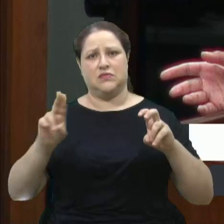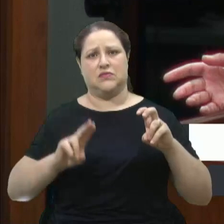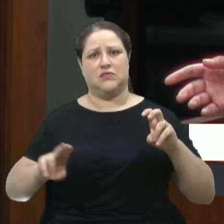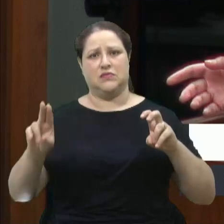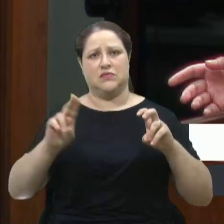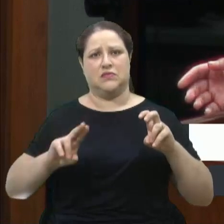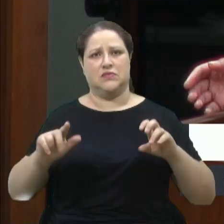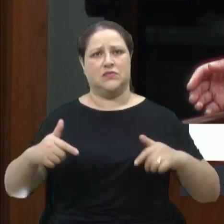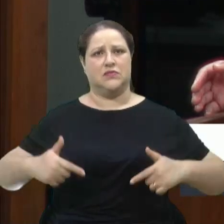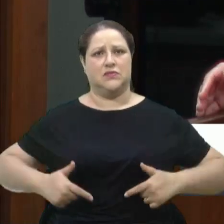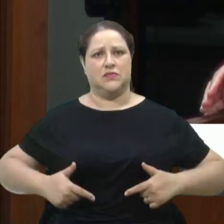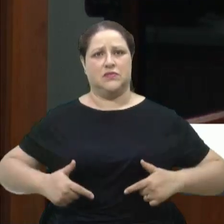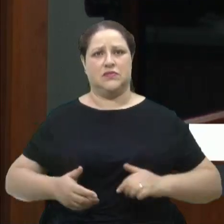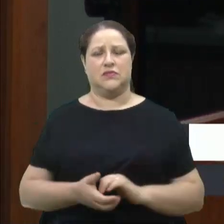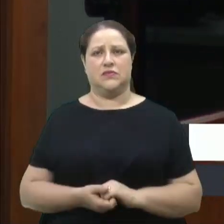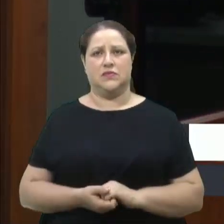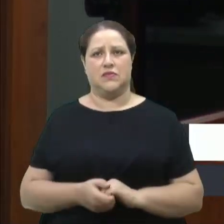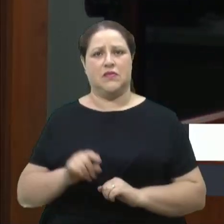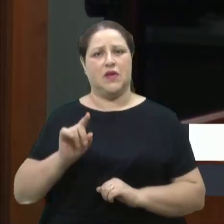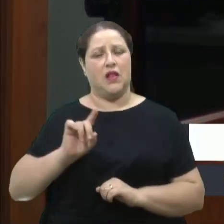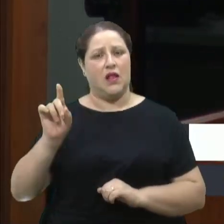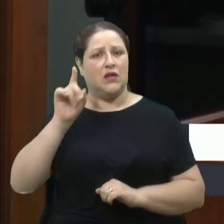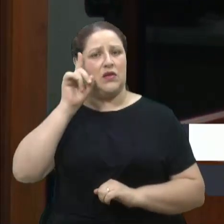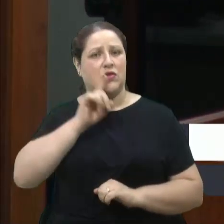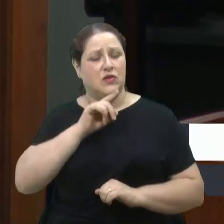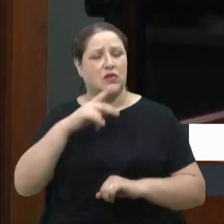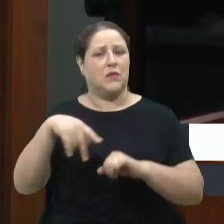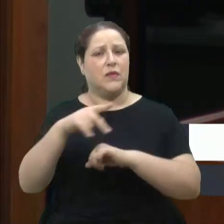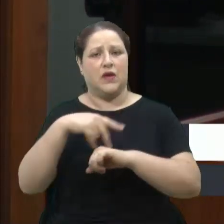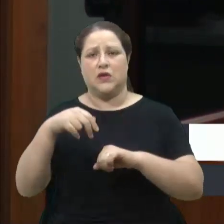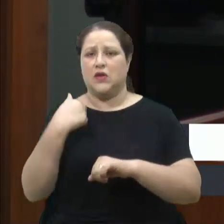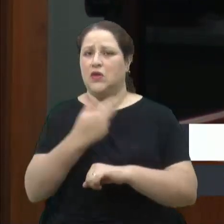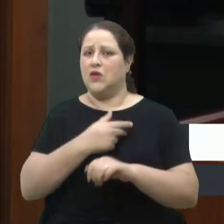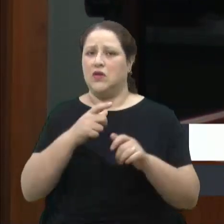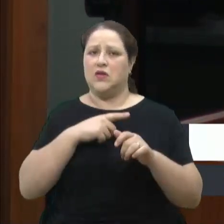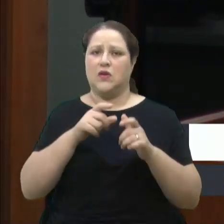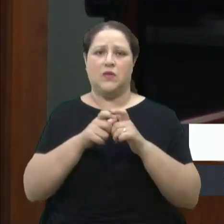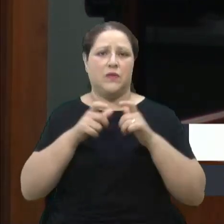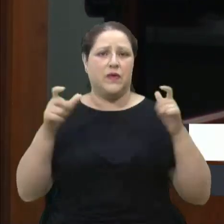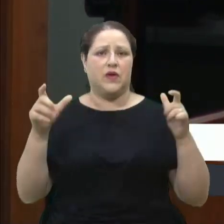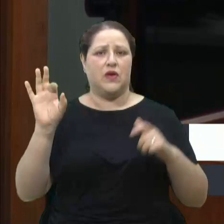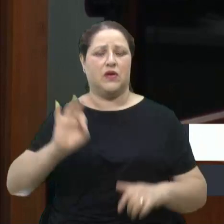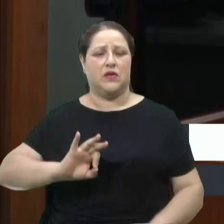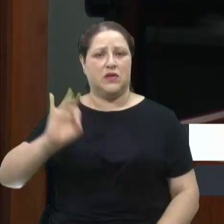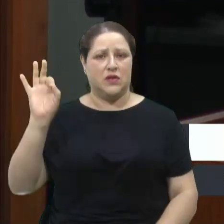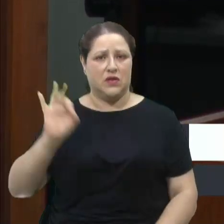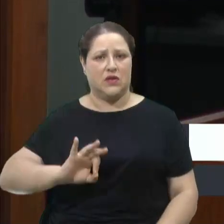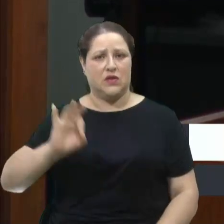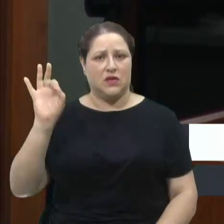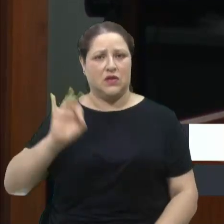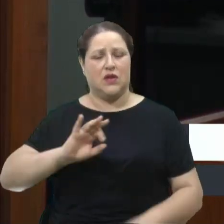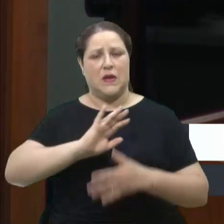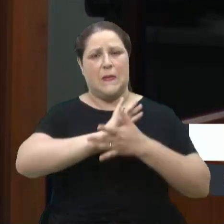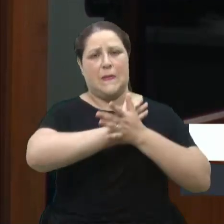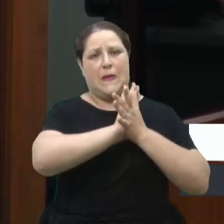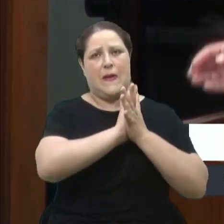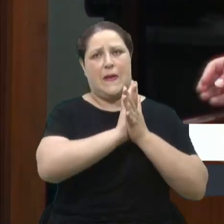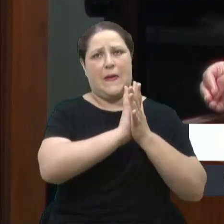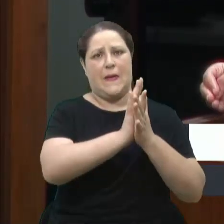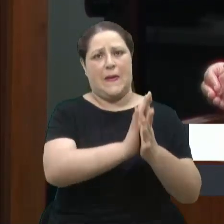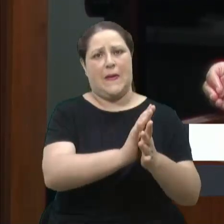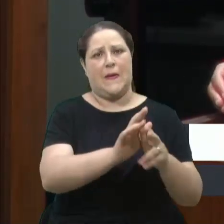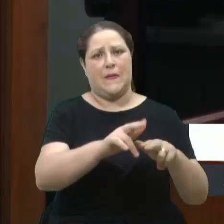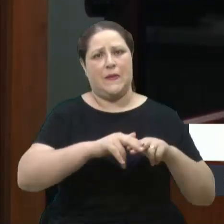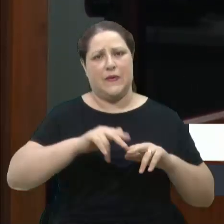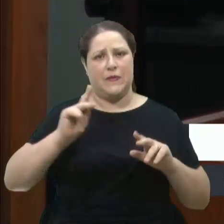do uso de armas, é um dos países onde a gente tem o maior índice de mortes por